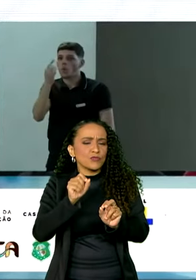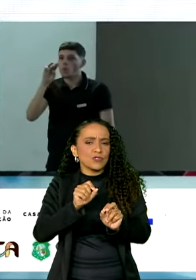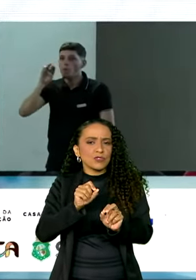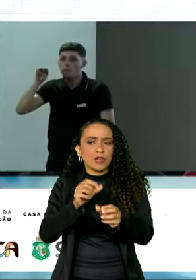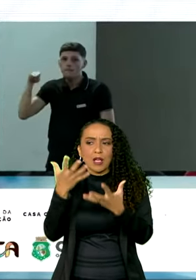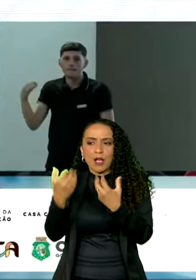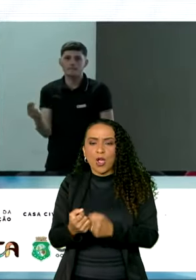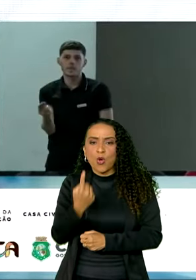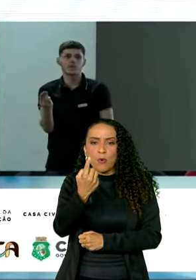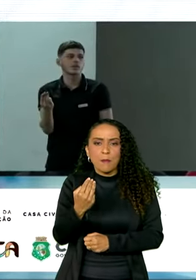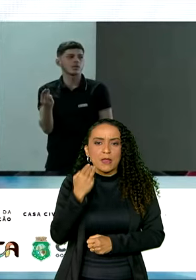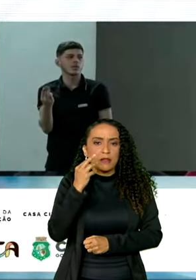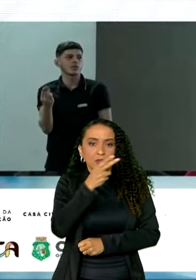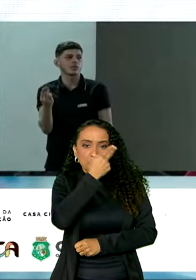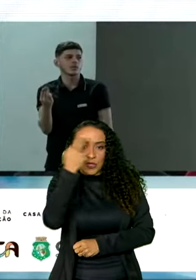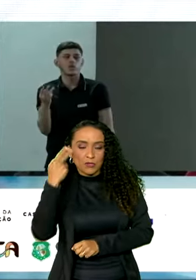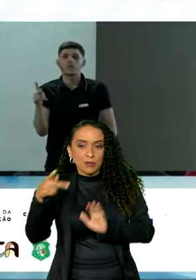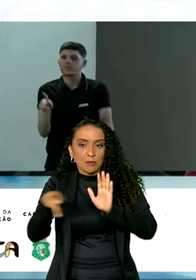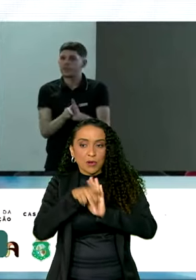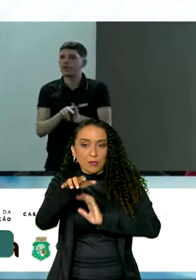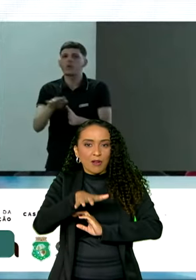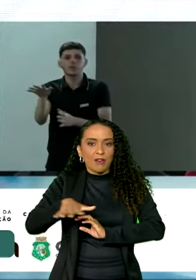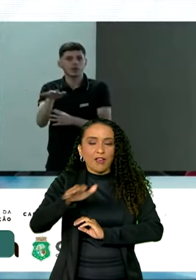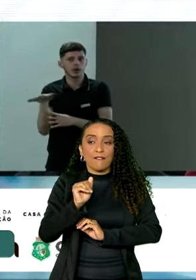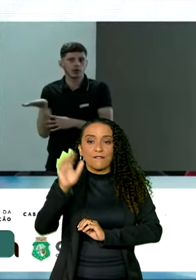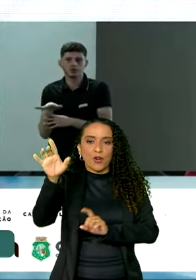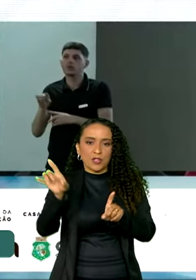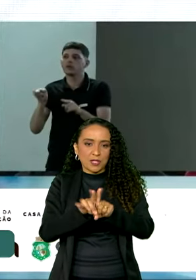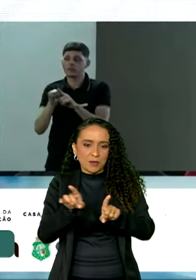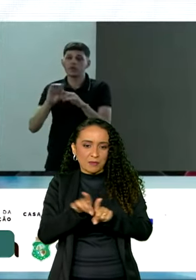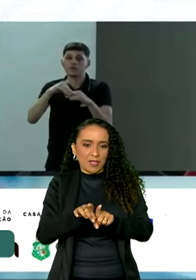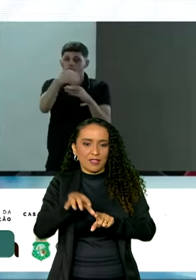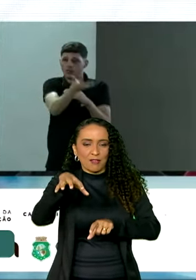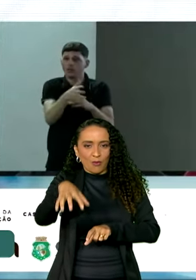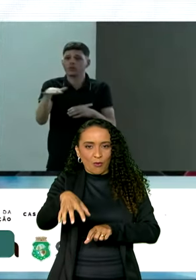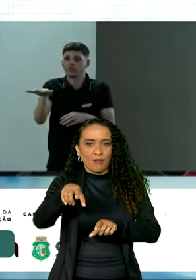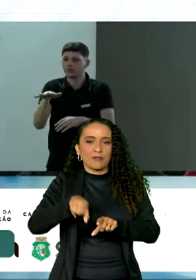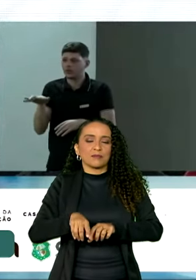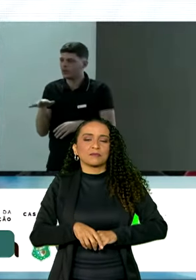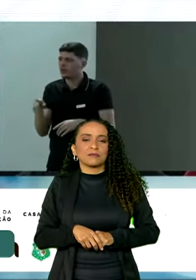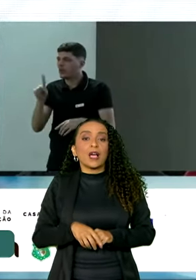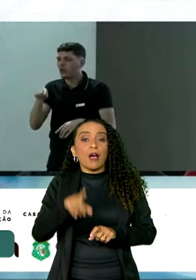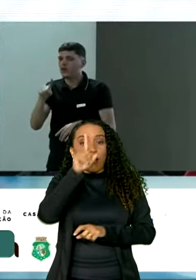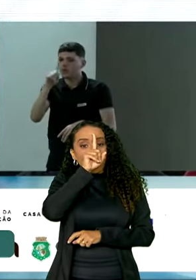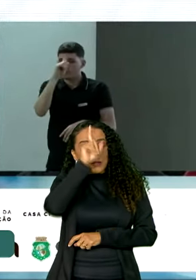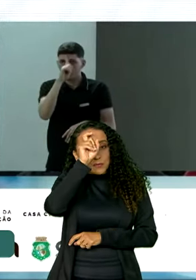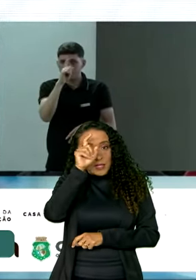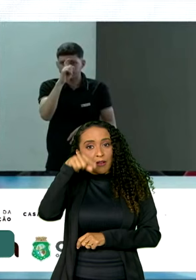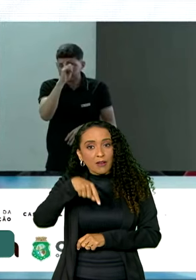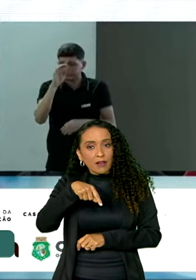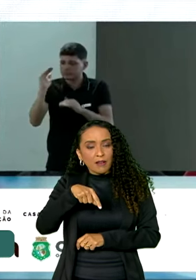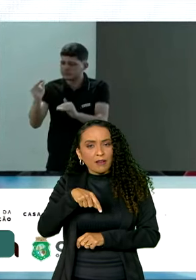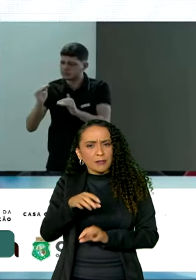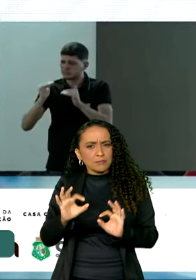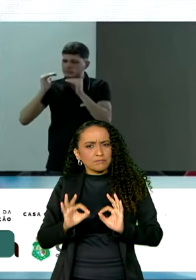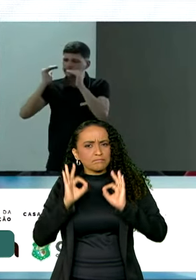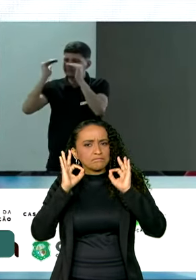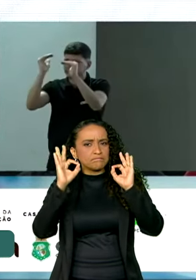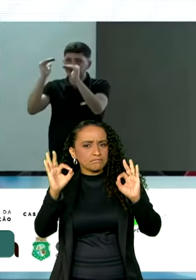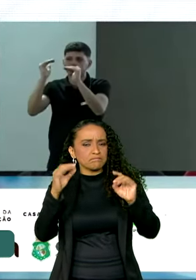milhão de pessoas na própria região, fora da região do Cariri. E é um hospital de alto nível,